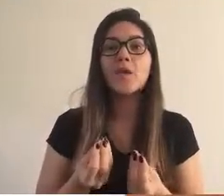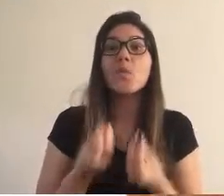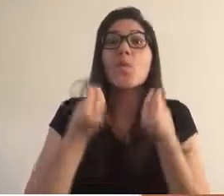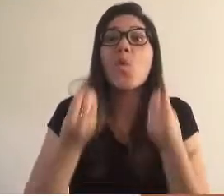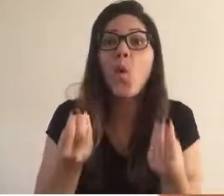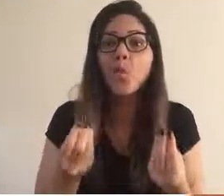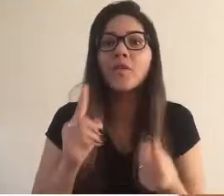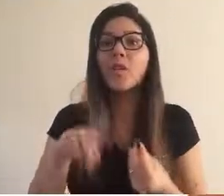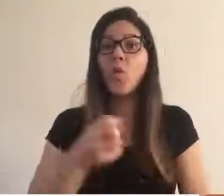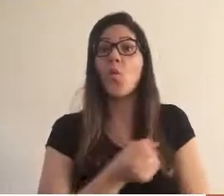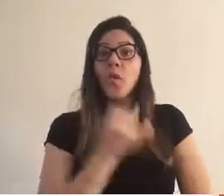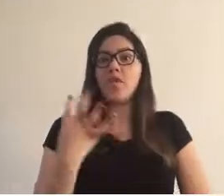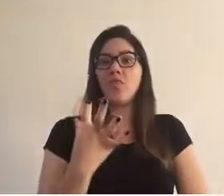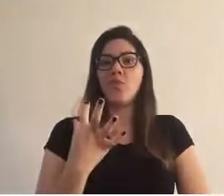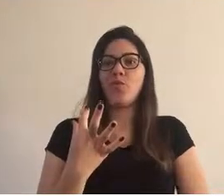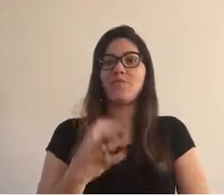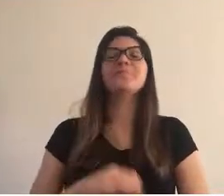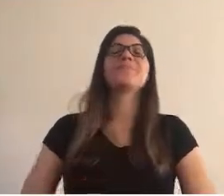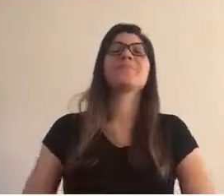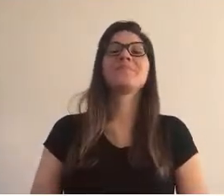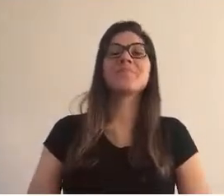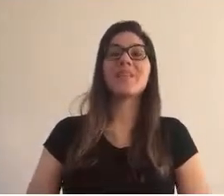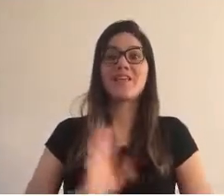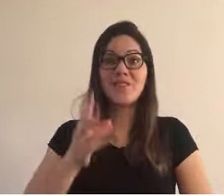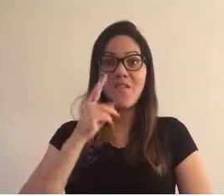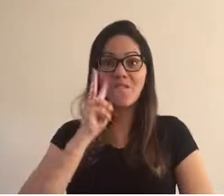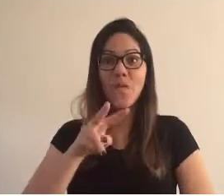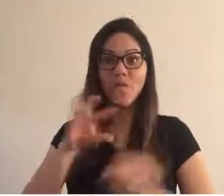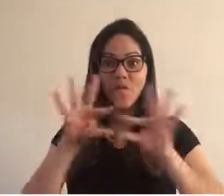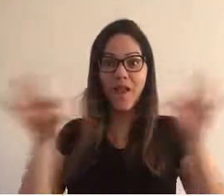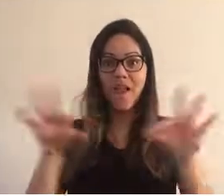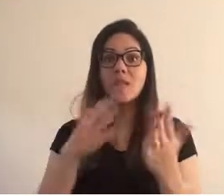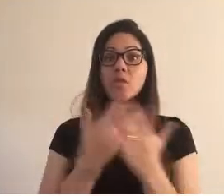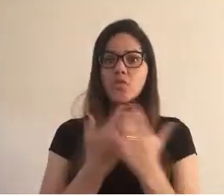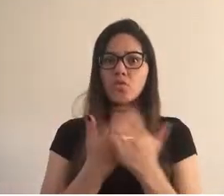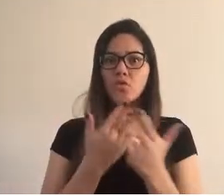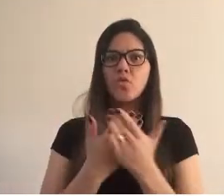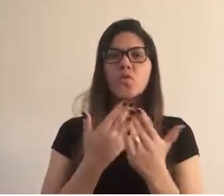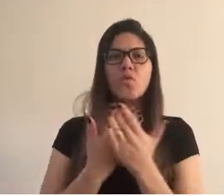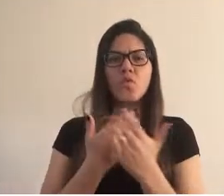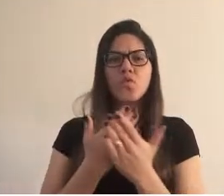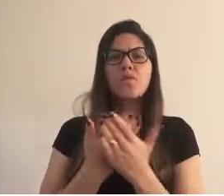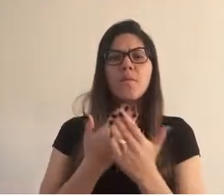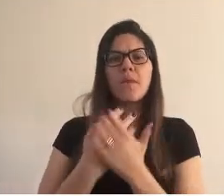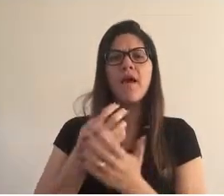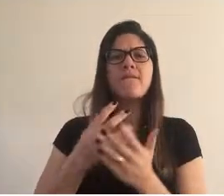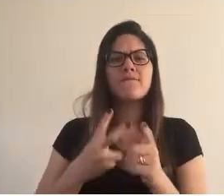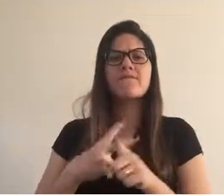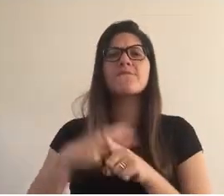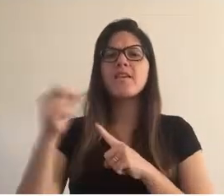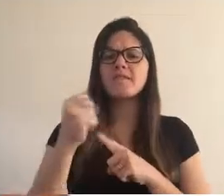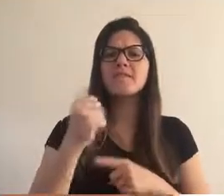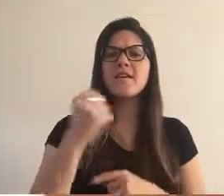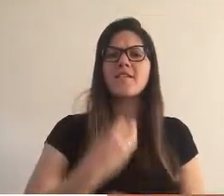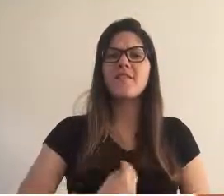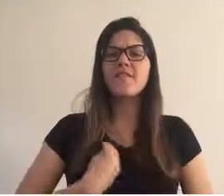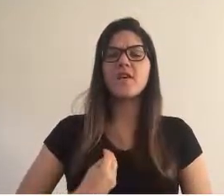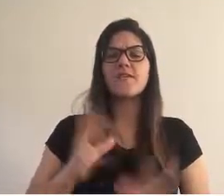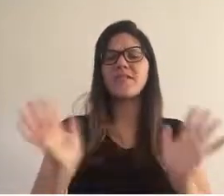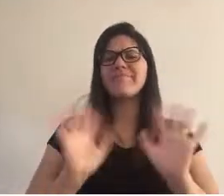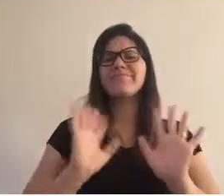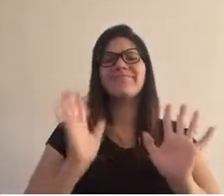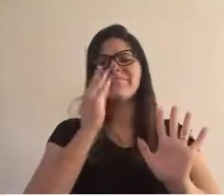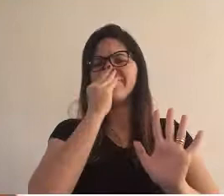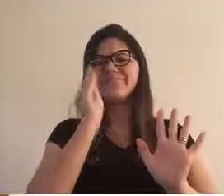não no quanto. Você já deve ter ouvido a seguinte frase, estude mais para vencer na vida. Não dê ouvidos para ela.